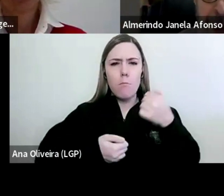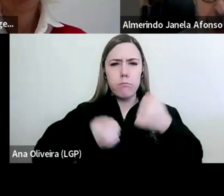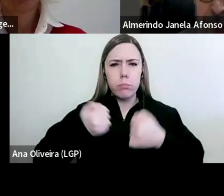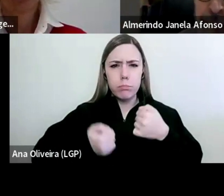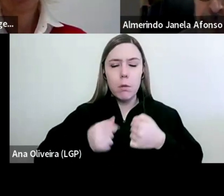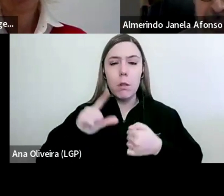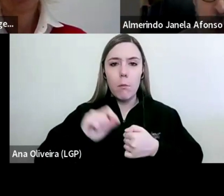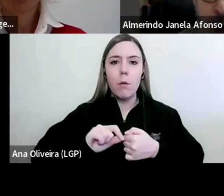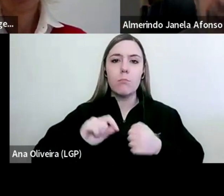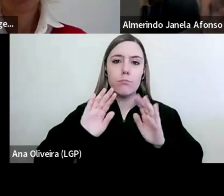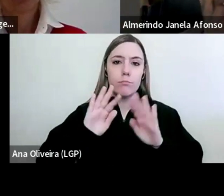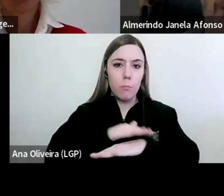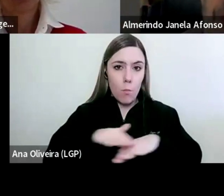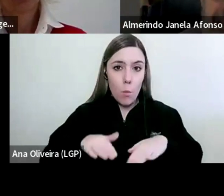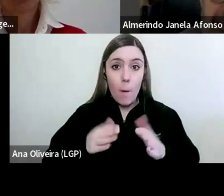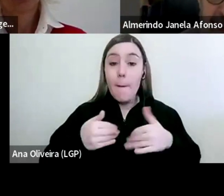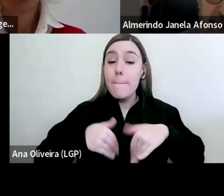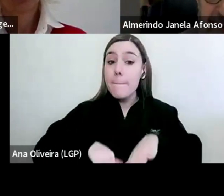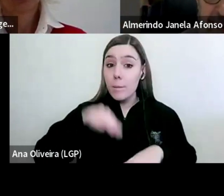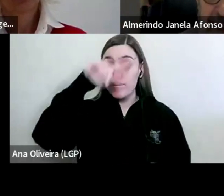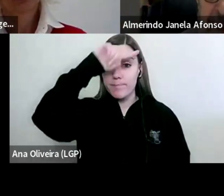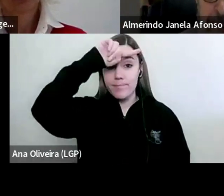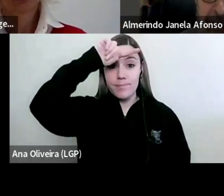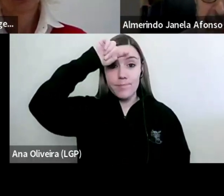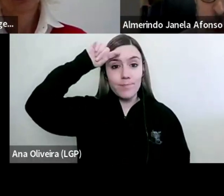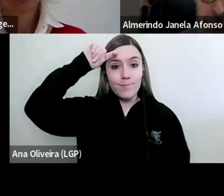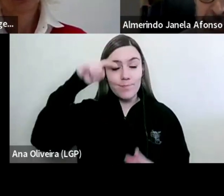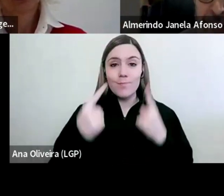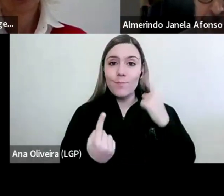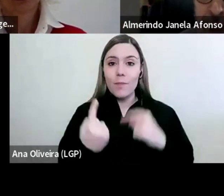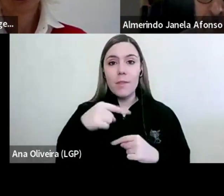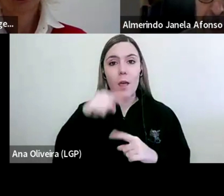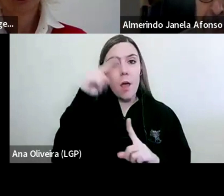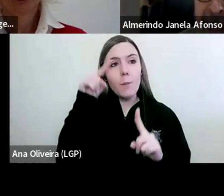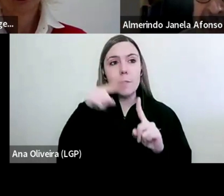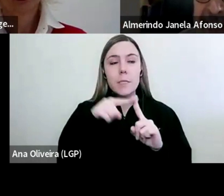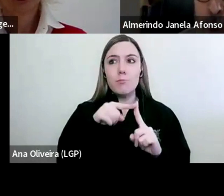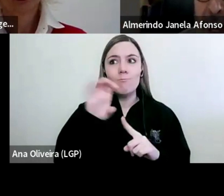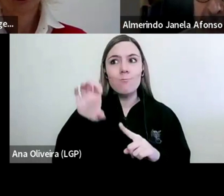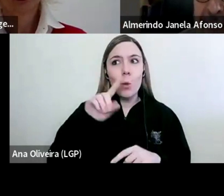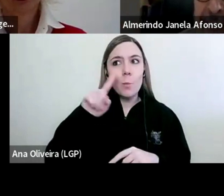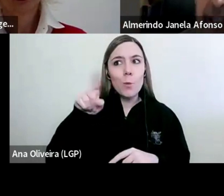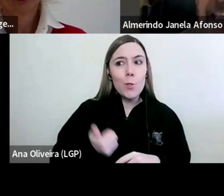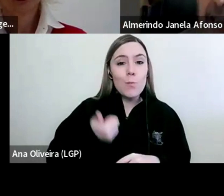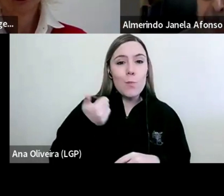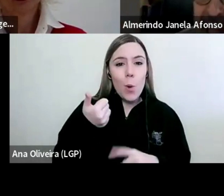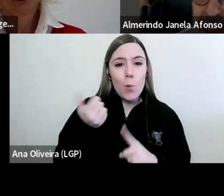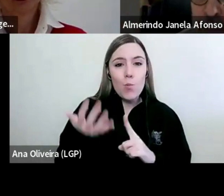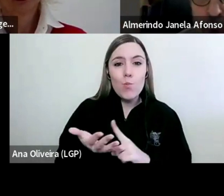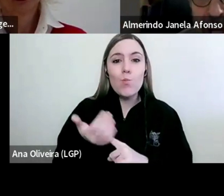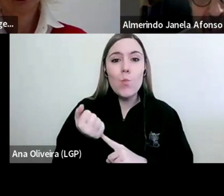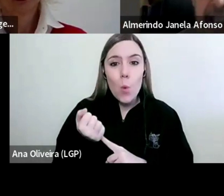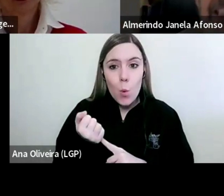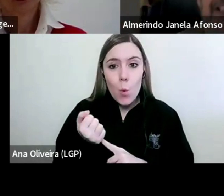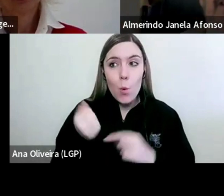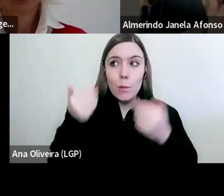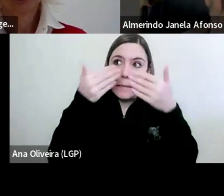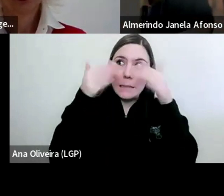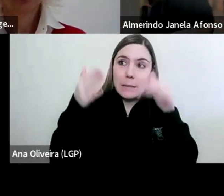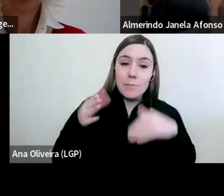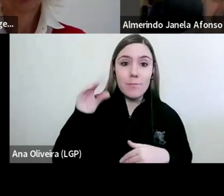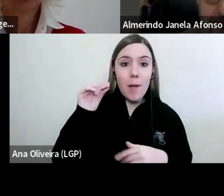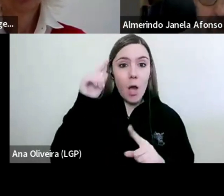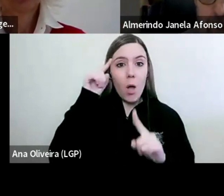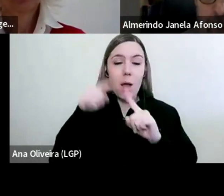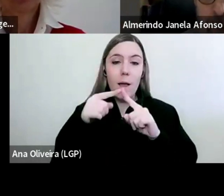mas houve alguma dificuldade para encontrar formas mais adequadas e mais democráticas de